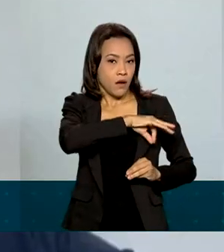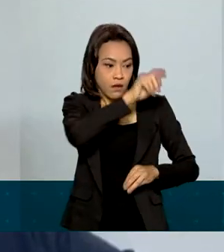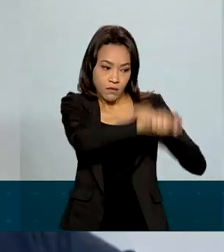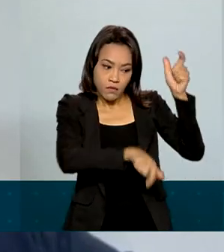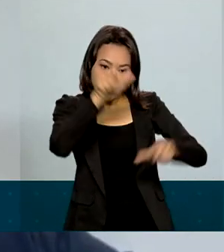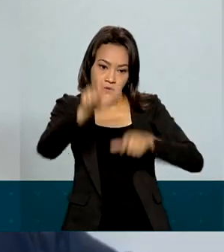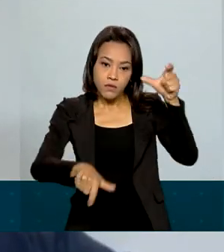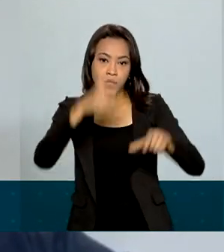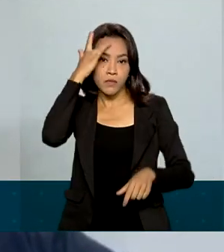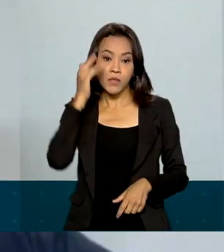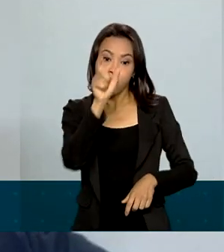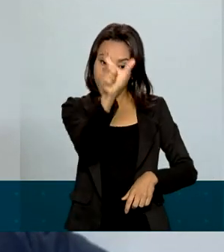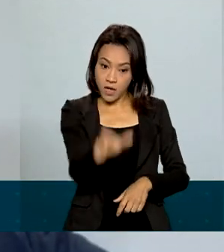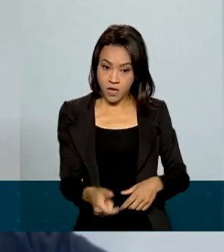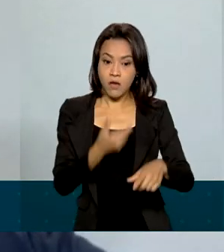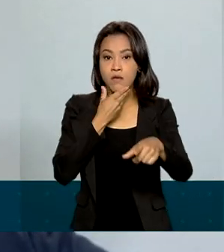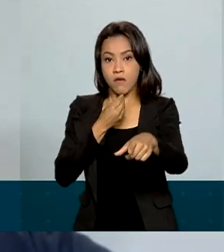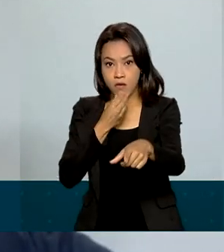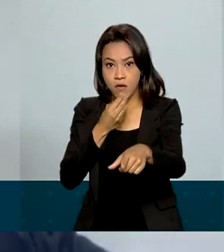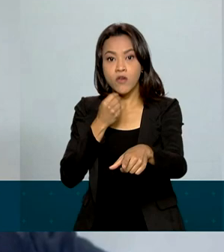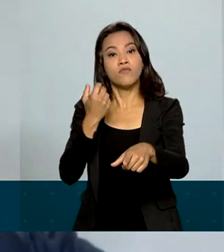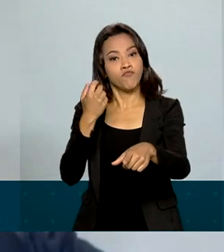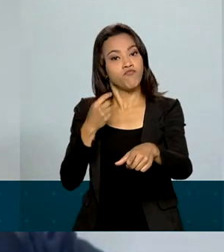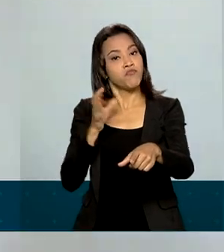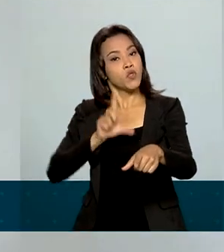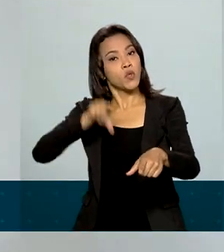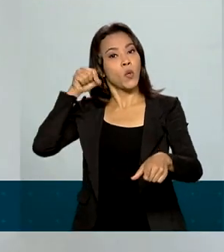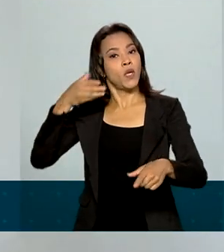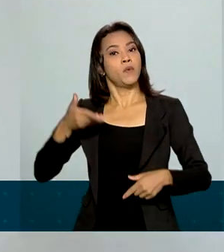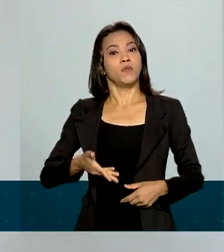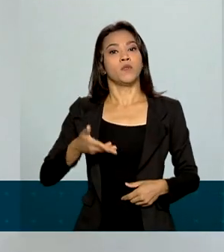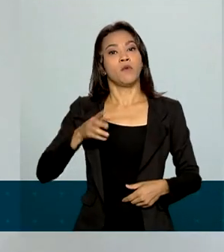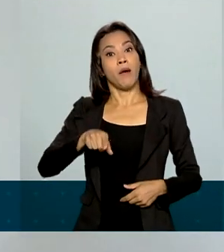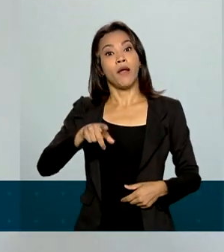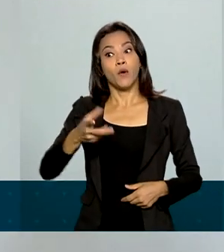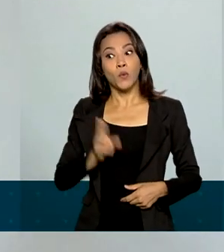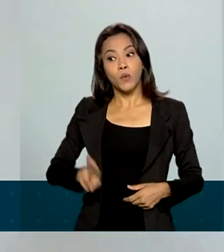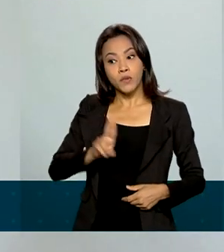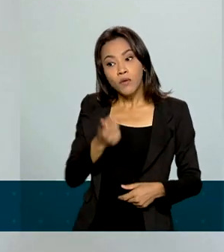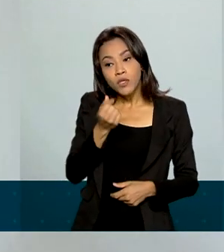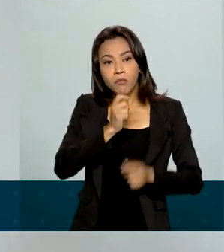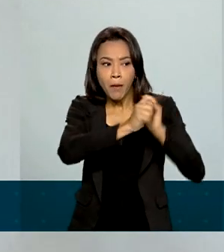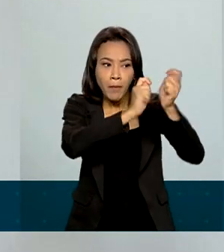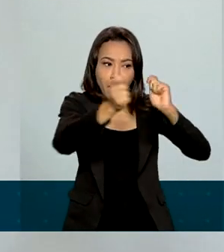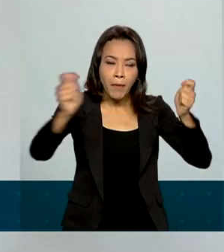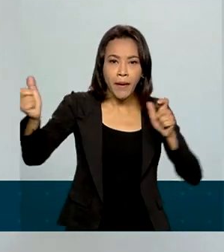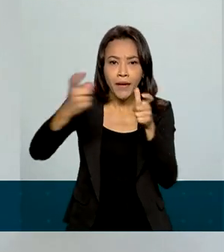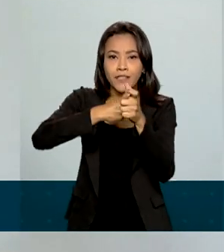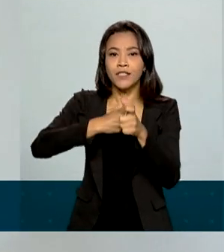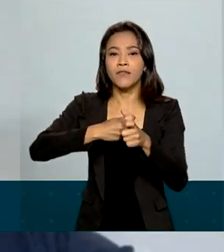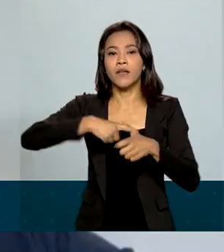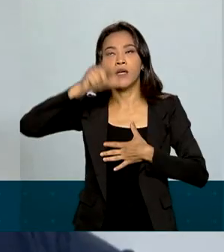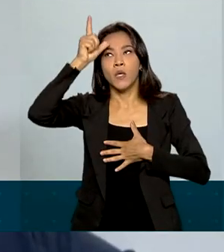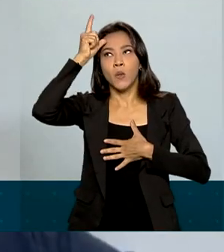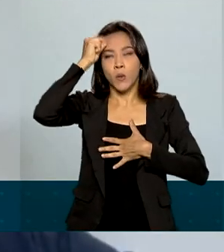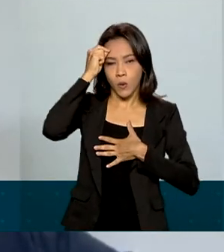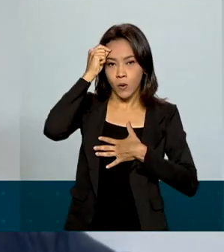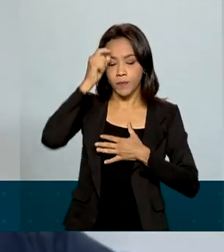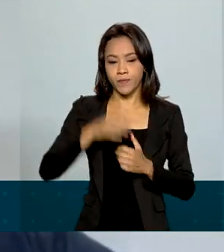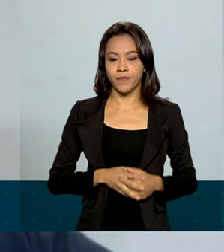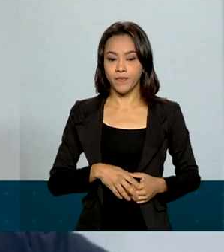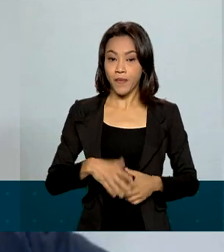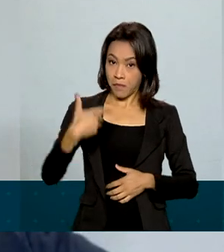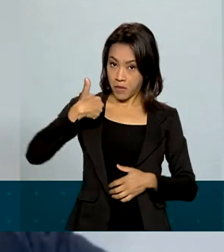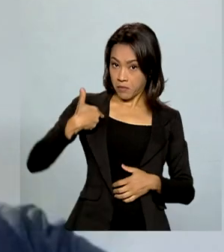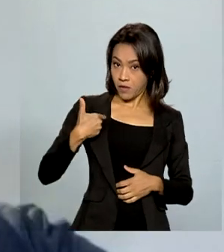O Miguel aderiu à modalidade e tem usado dinheiro para pagar dívidas e desafogar o orçamento. Para mim foi uma